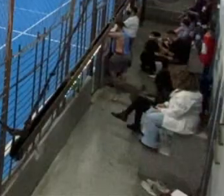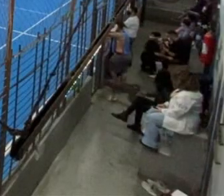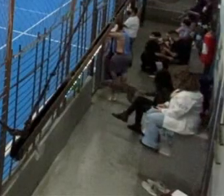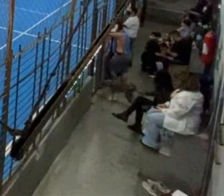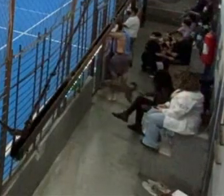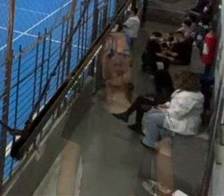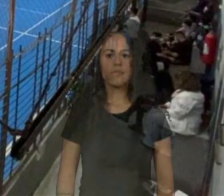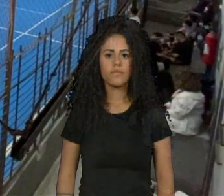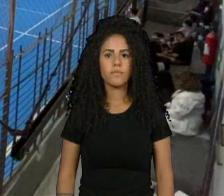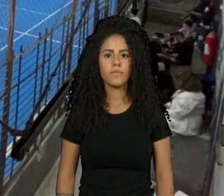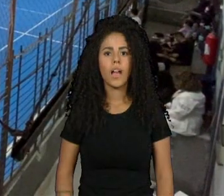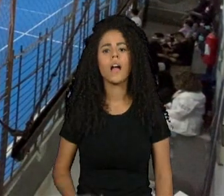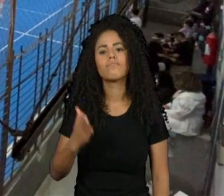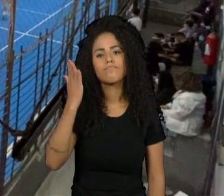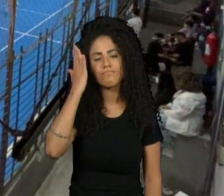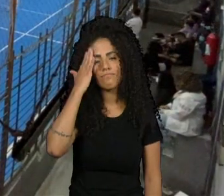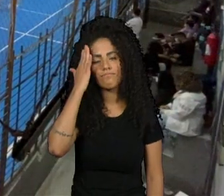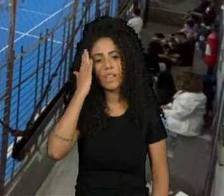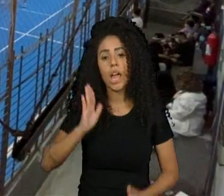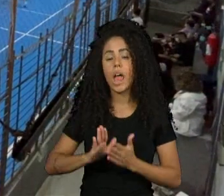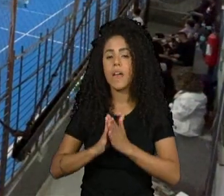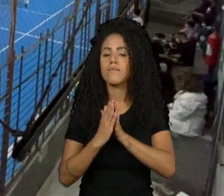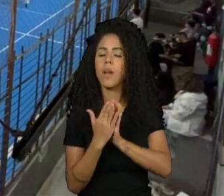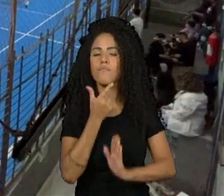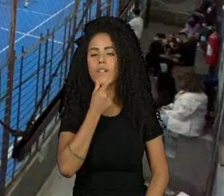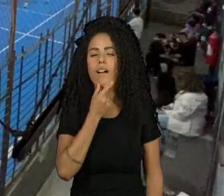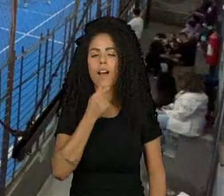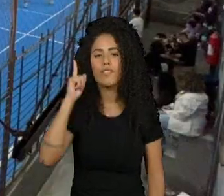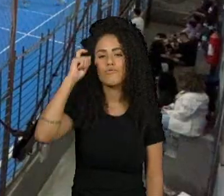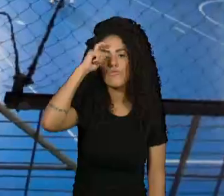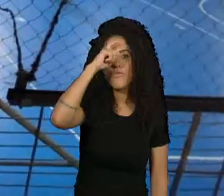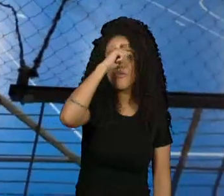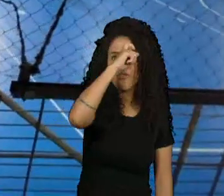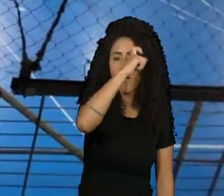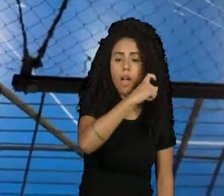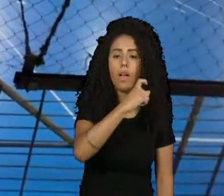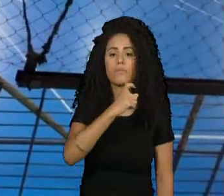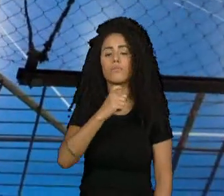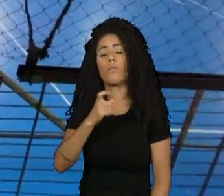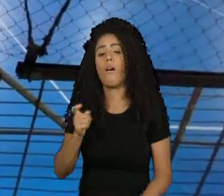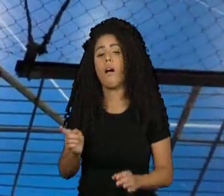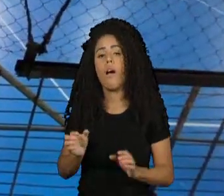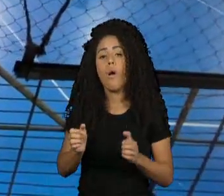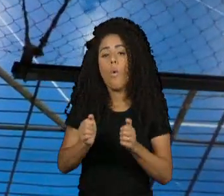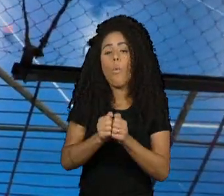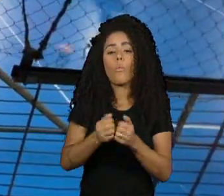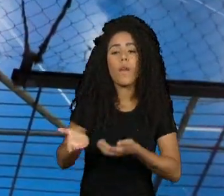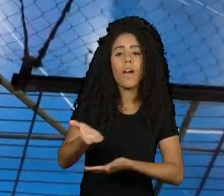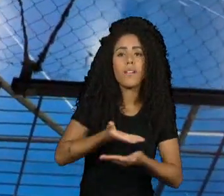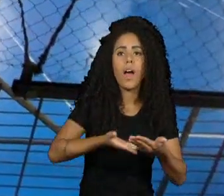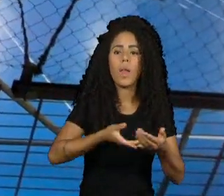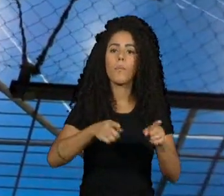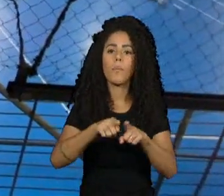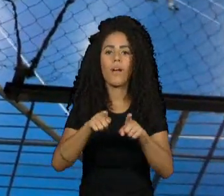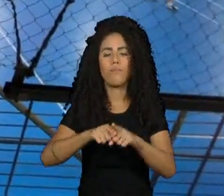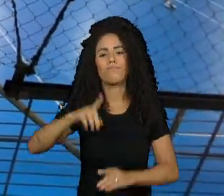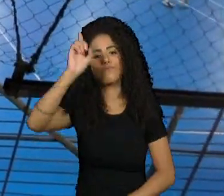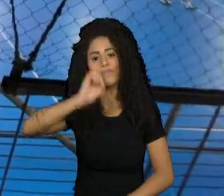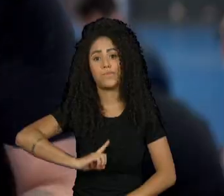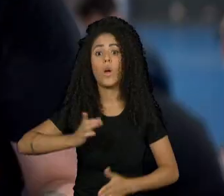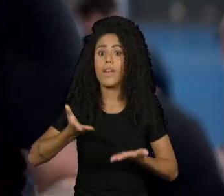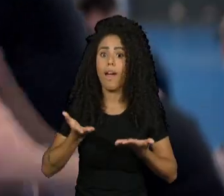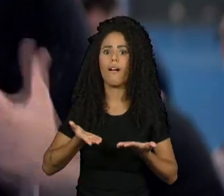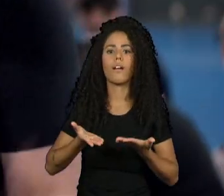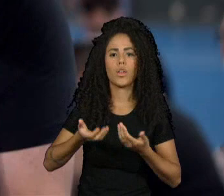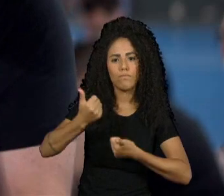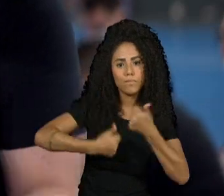E a gente sabe que a transmasculinidade também tem uma grande dificuldade de se organizar enquanto coletivo, para reivindicar direitos. E o esporte tem sido esse lugar